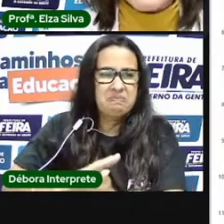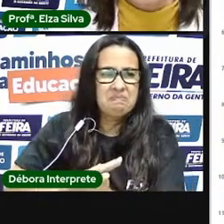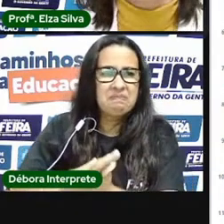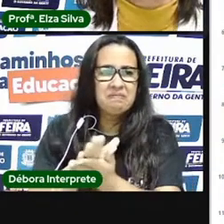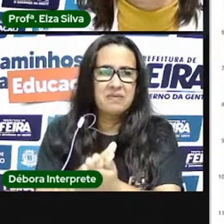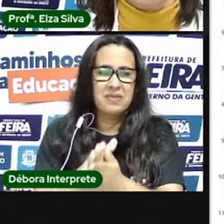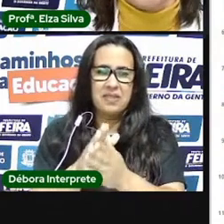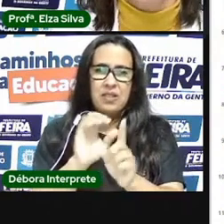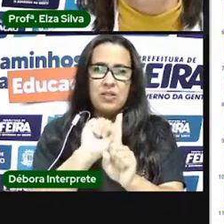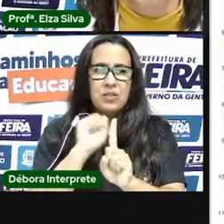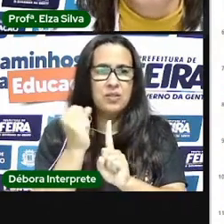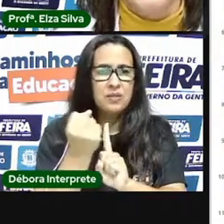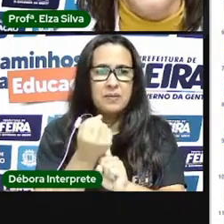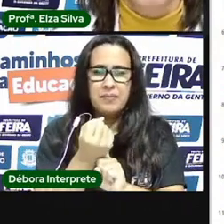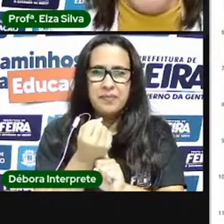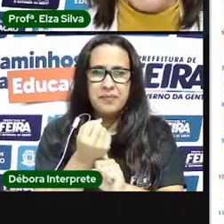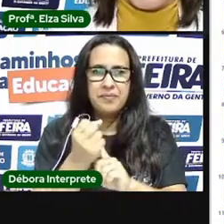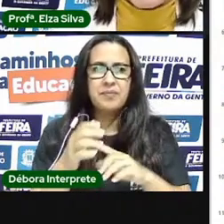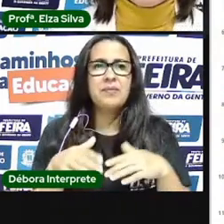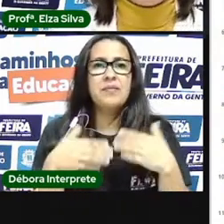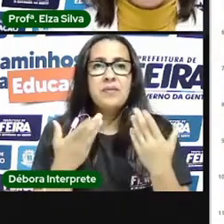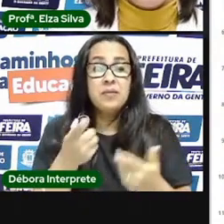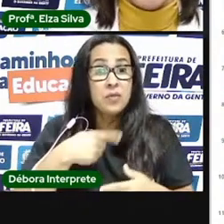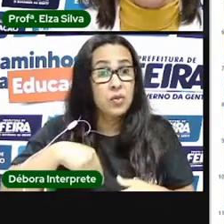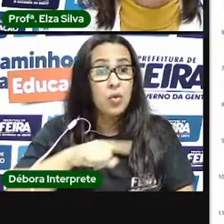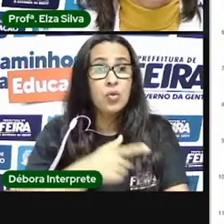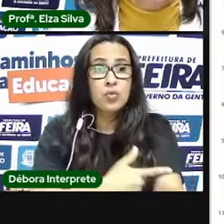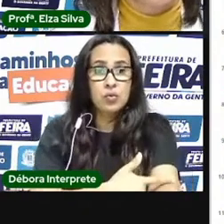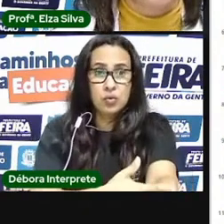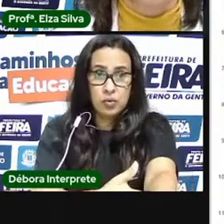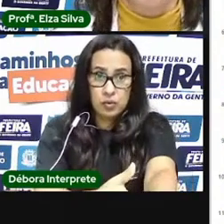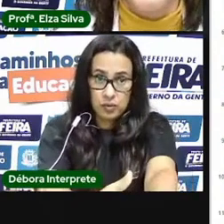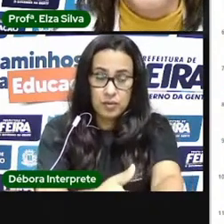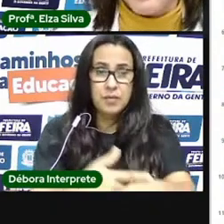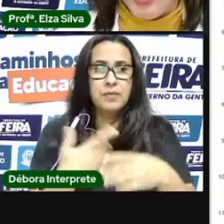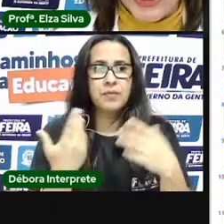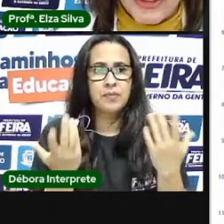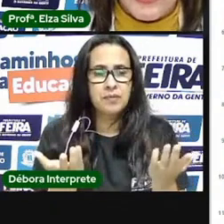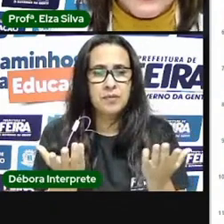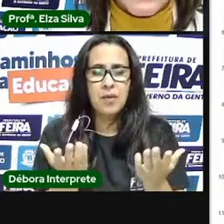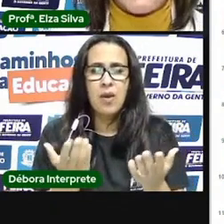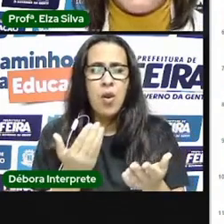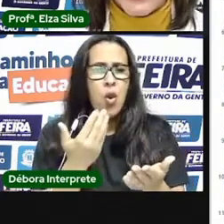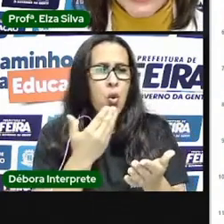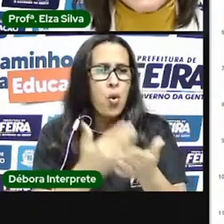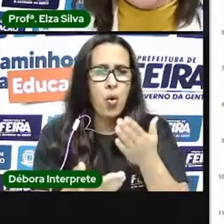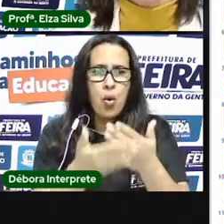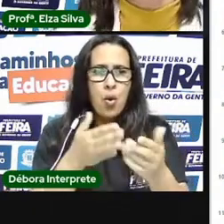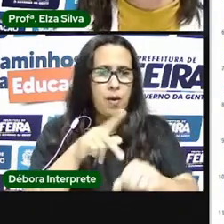Esta deve ser a nossa atitude. Independente do país onde moramos,